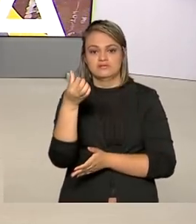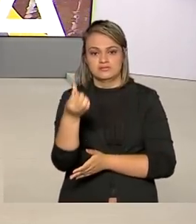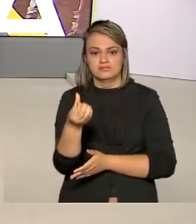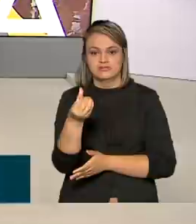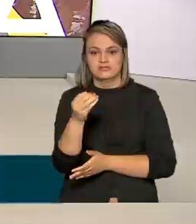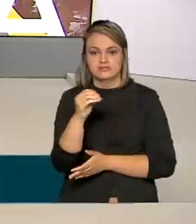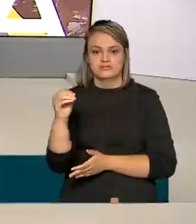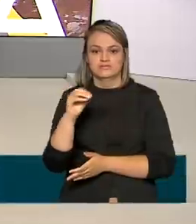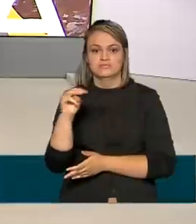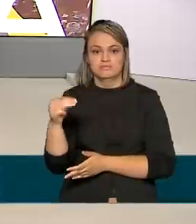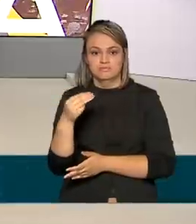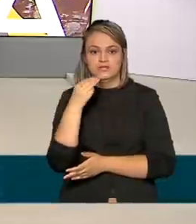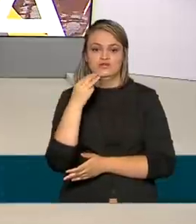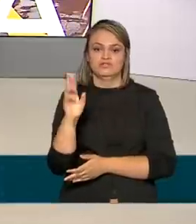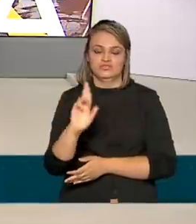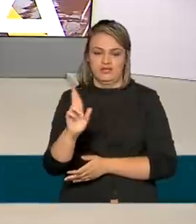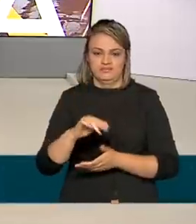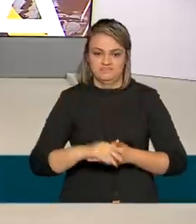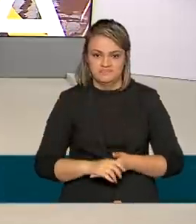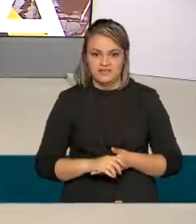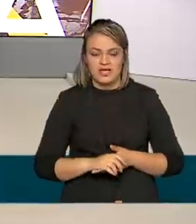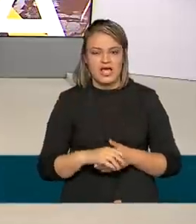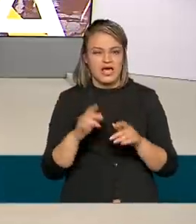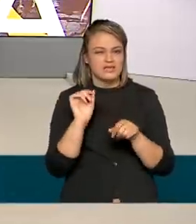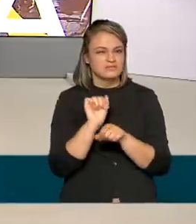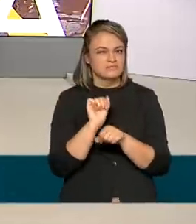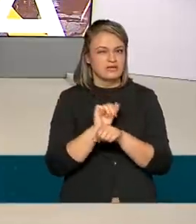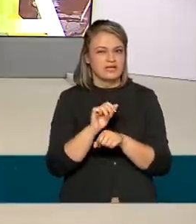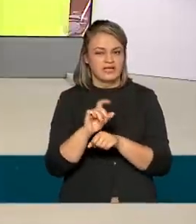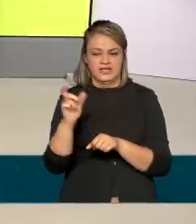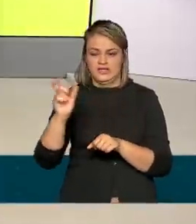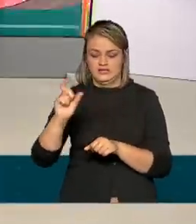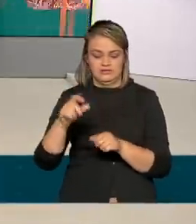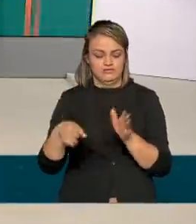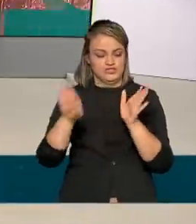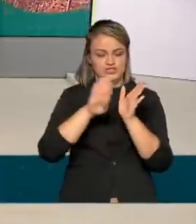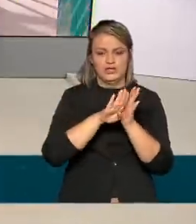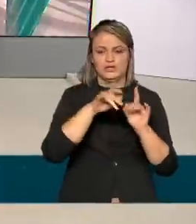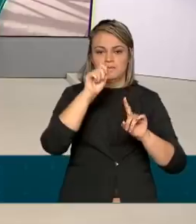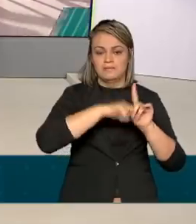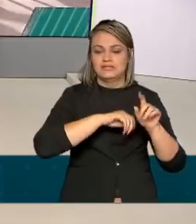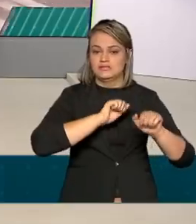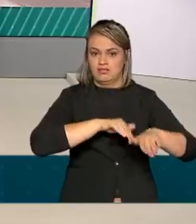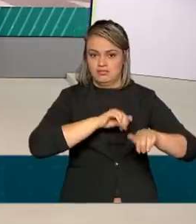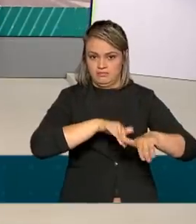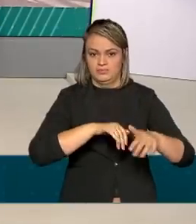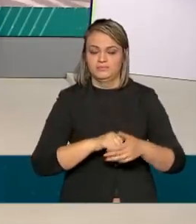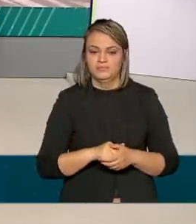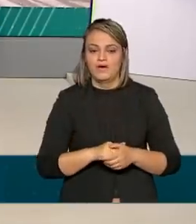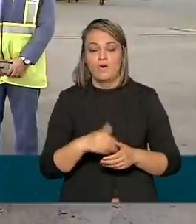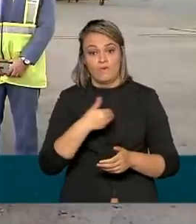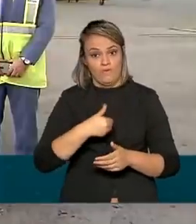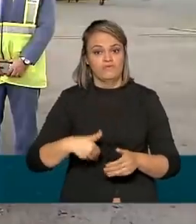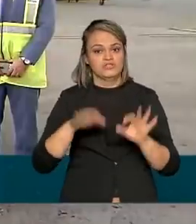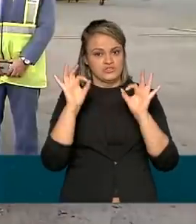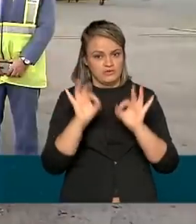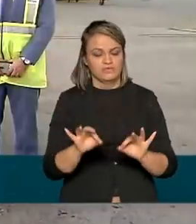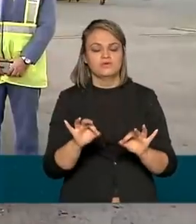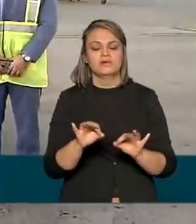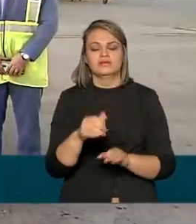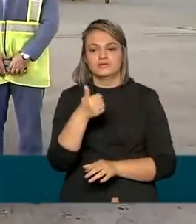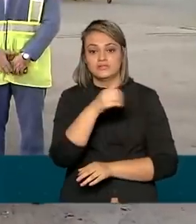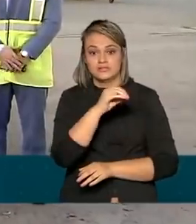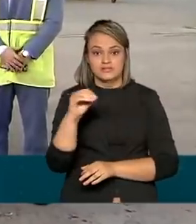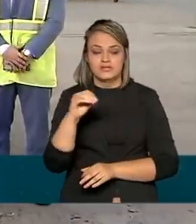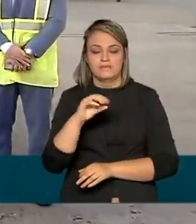reais. A expectativa é que essas doses comecem a chegar no Brasil até setembro. O governo já havia garantido outras 100 milhões